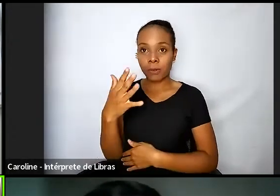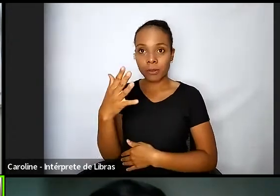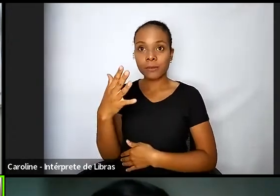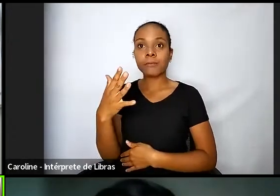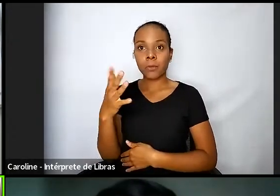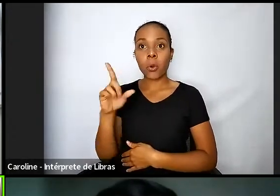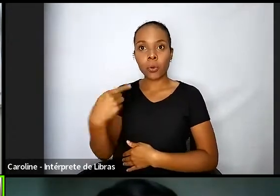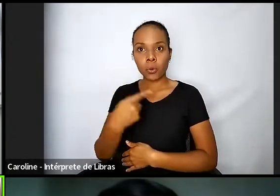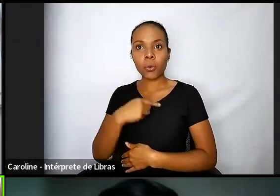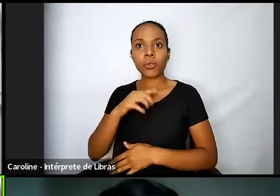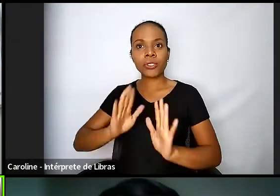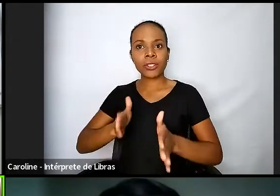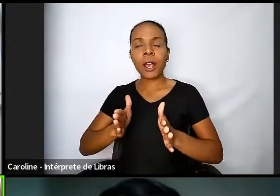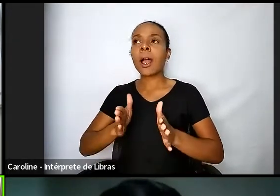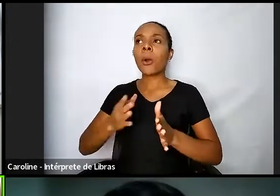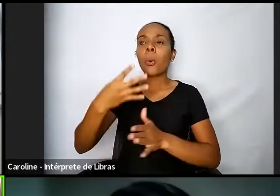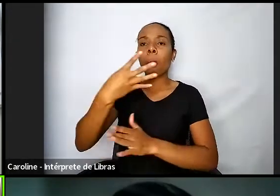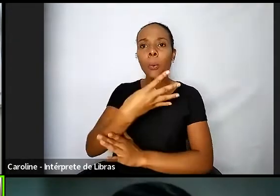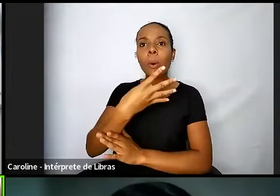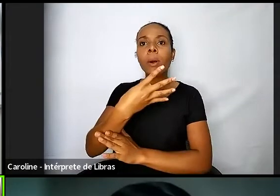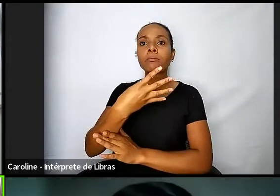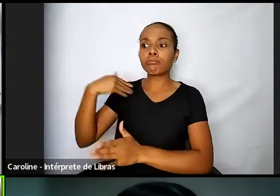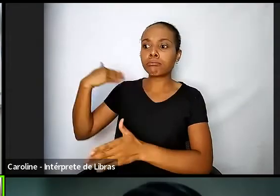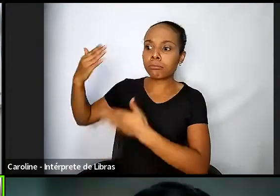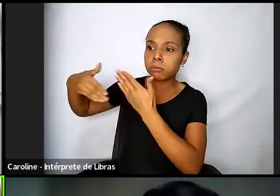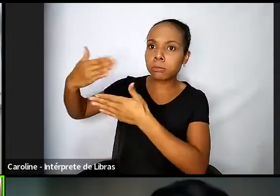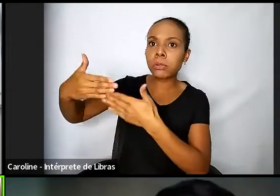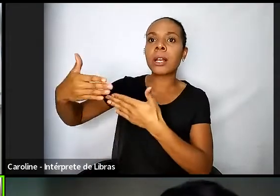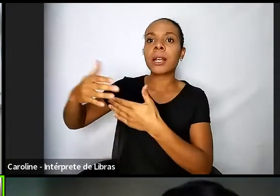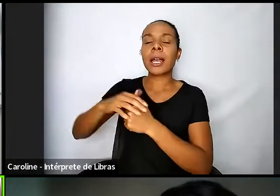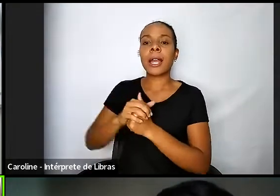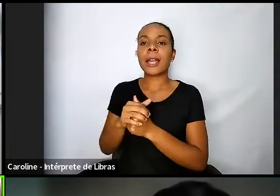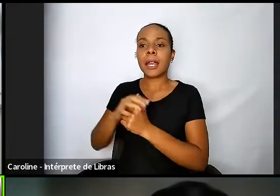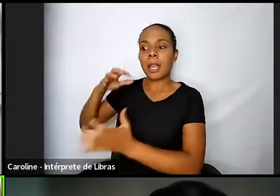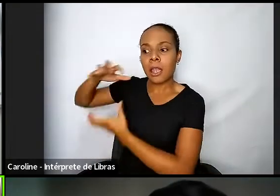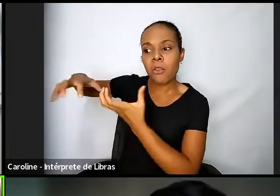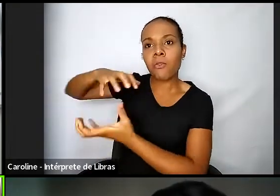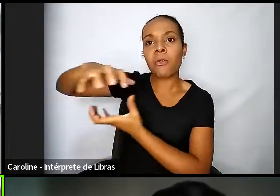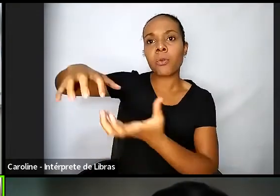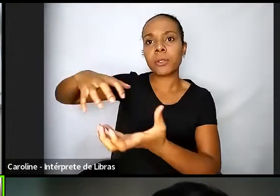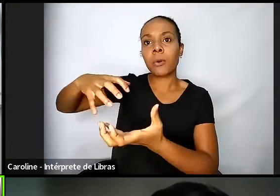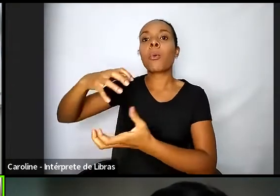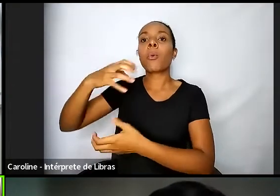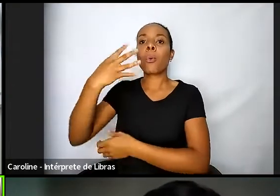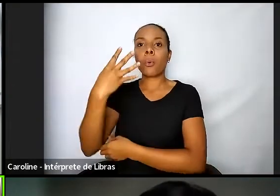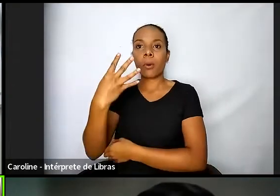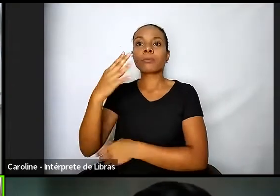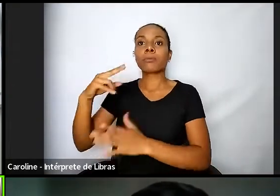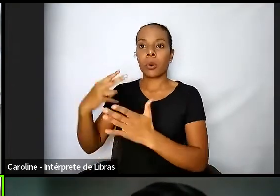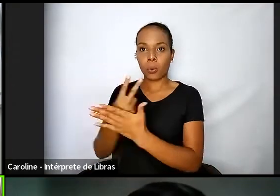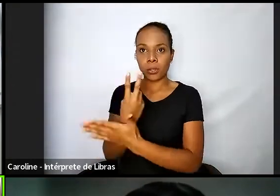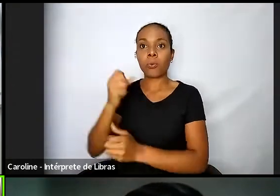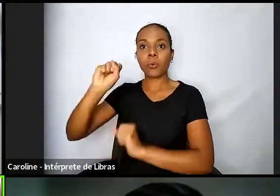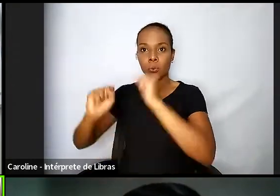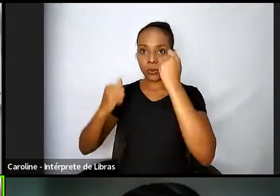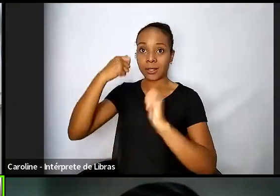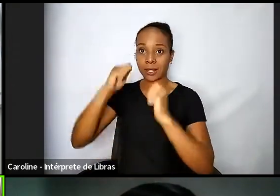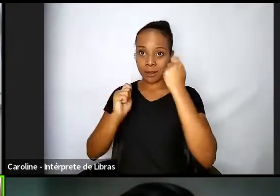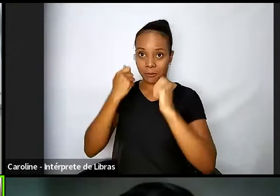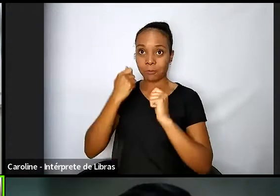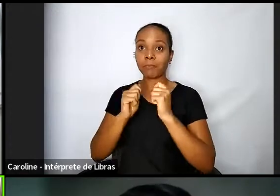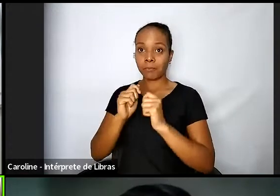quatro revoluções né industriais e sincronismos que ocorreram com essas revoluções porque